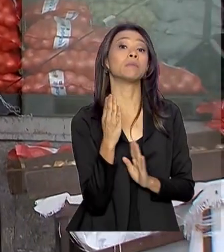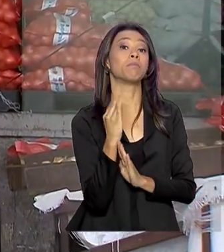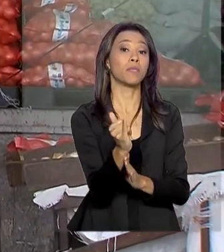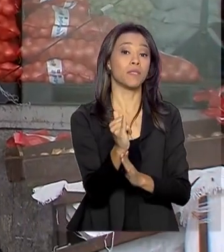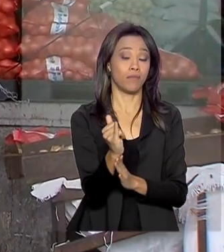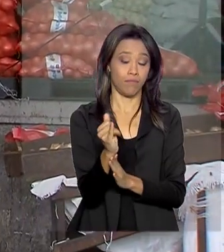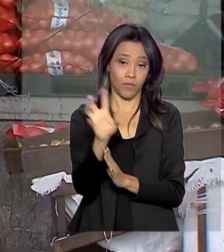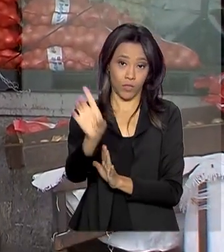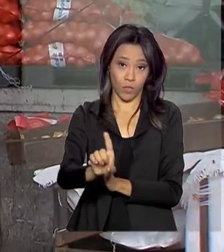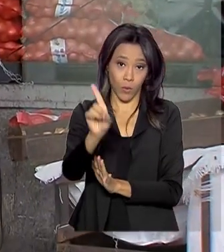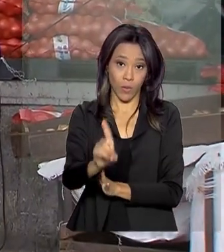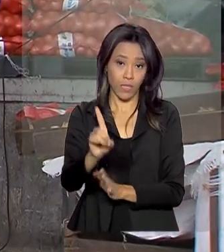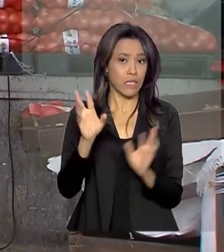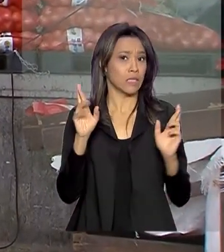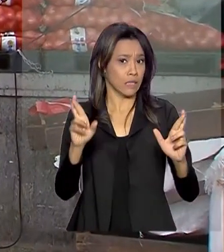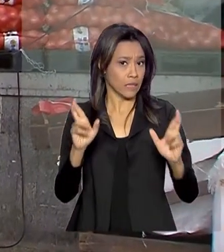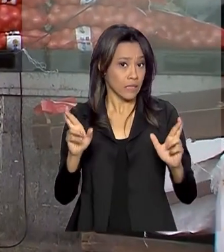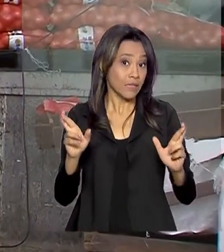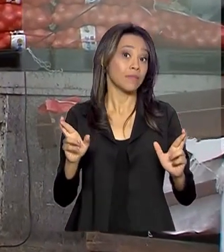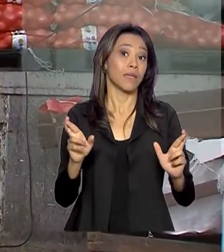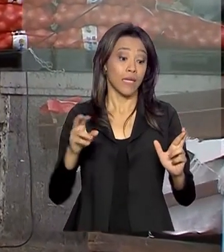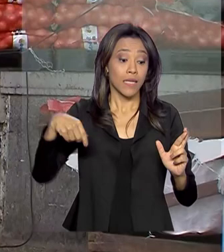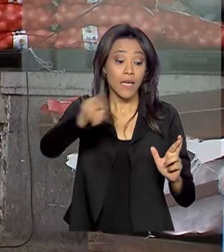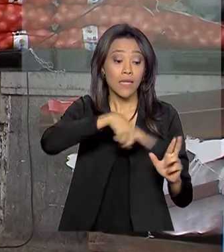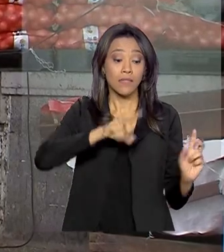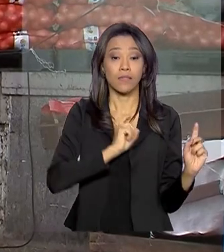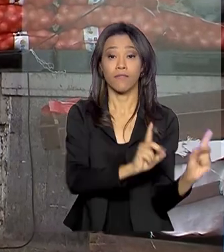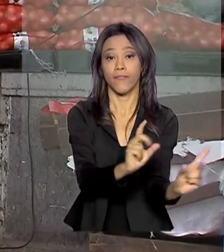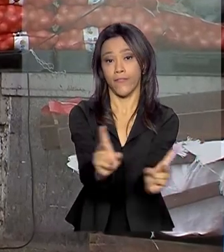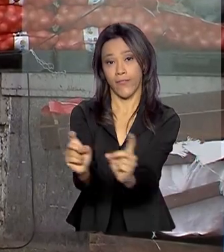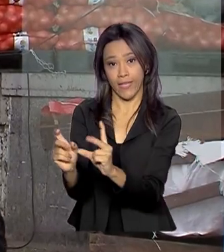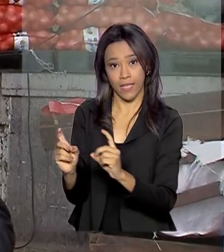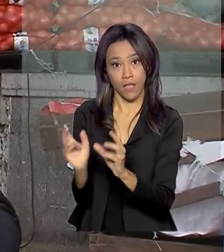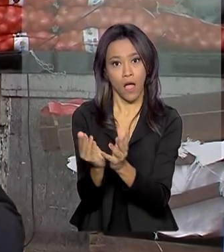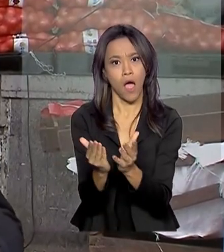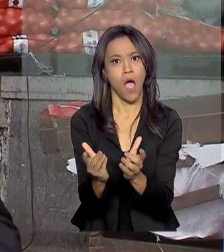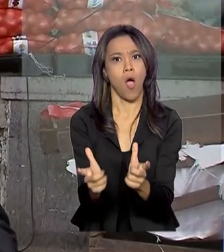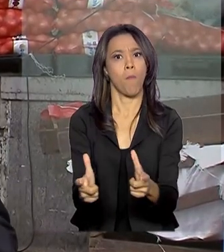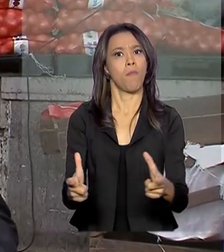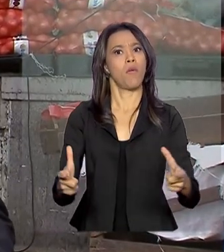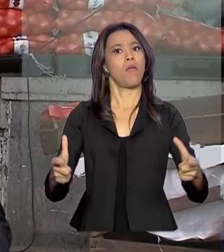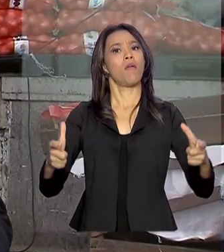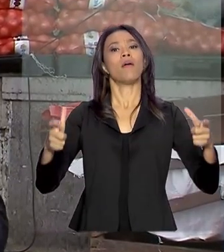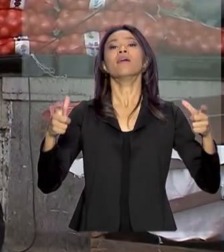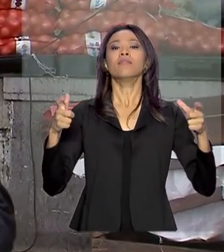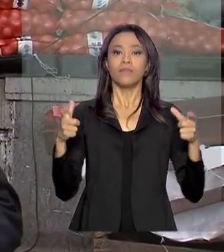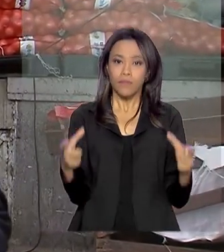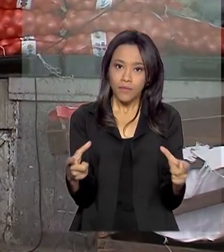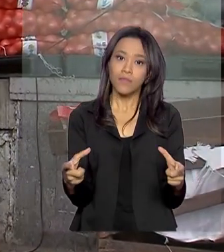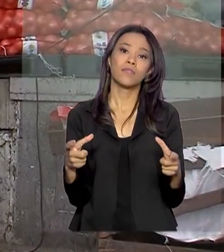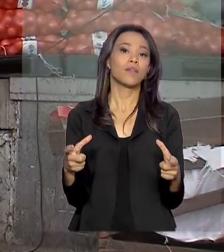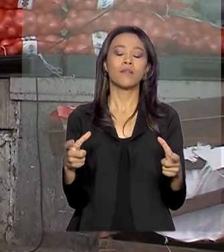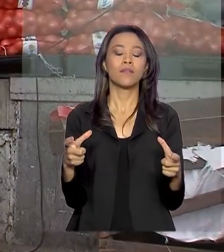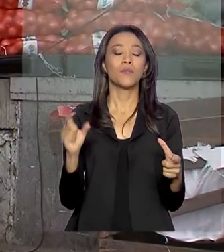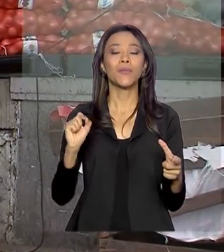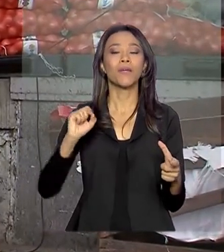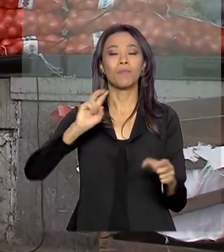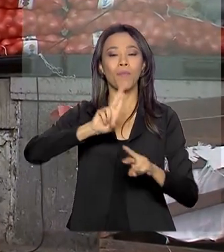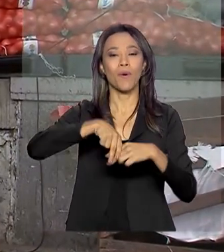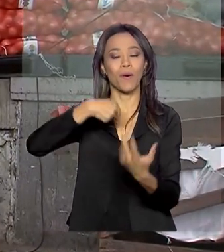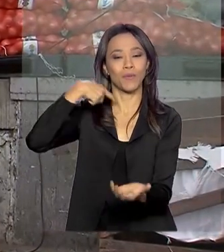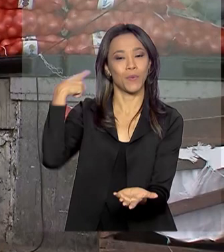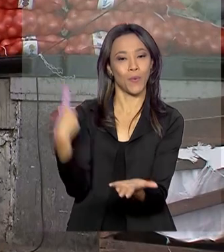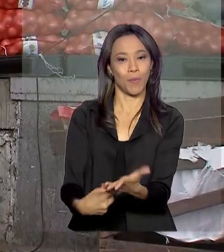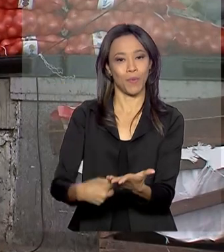dólares. A expectativa é que esses mercados se ampliem ainda mais com a ratificação do acordo